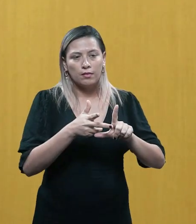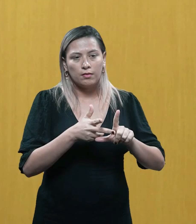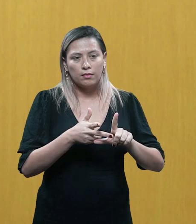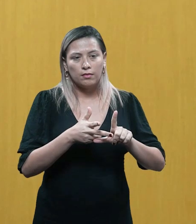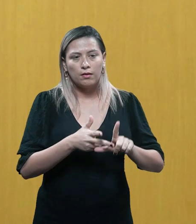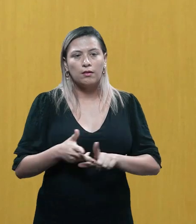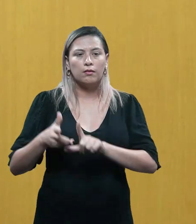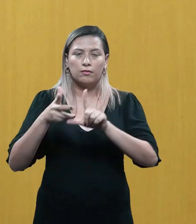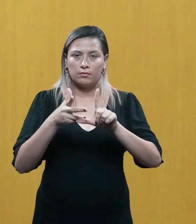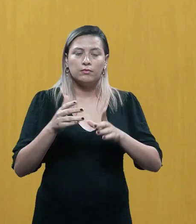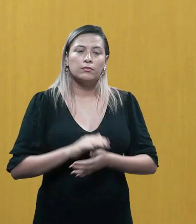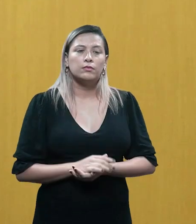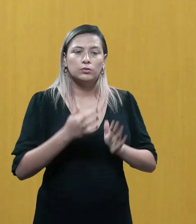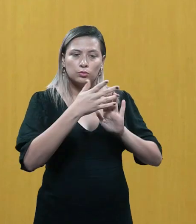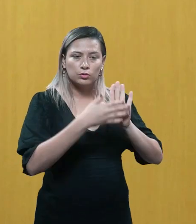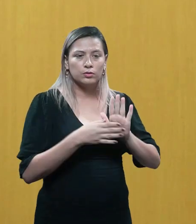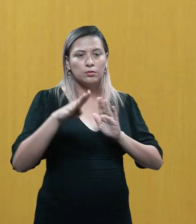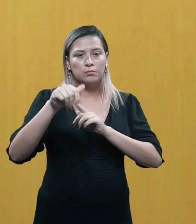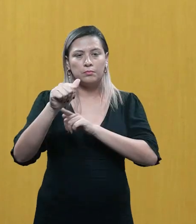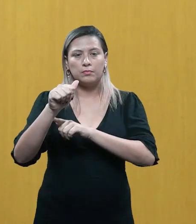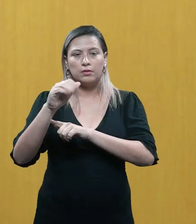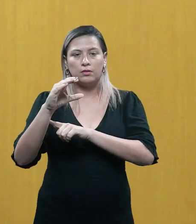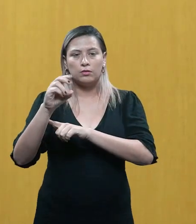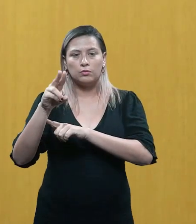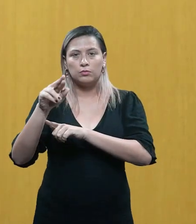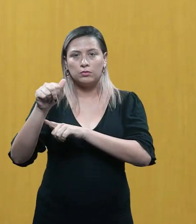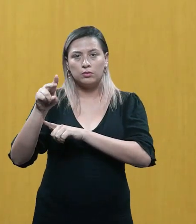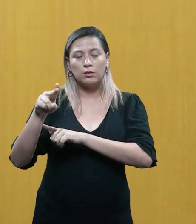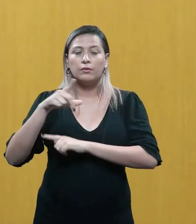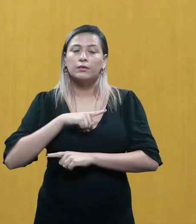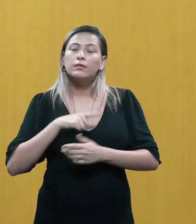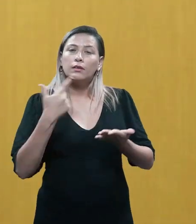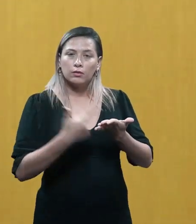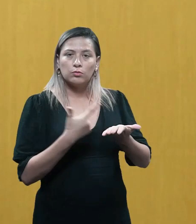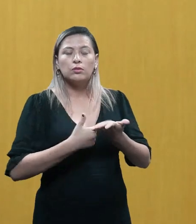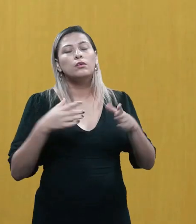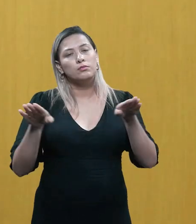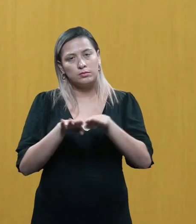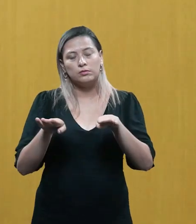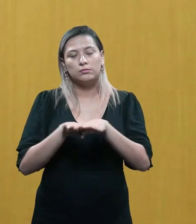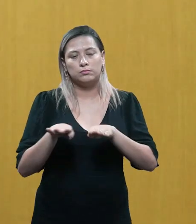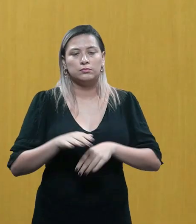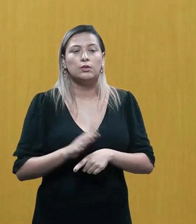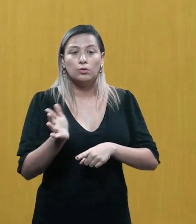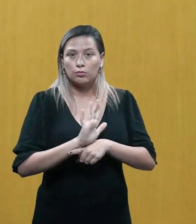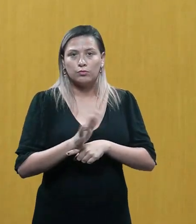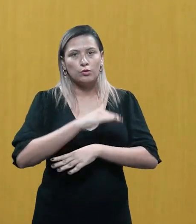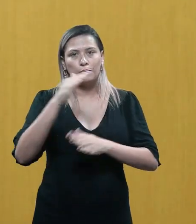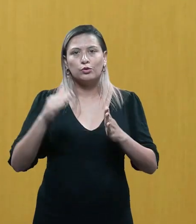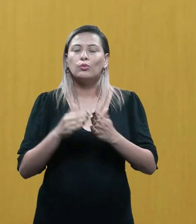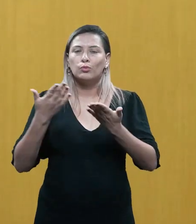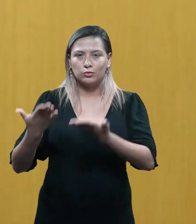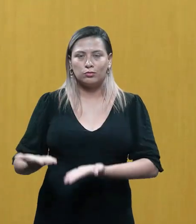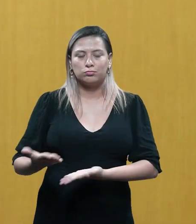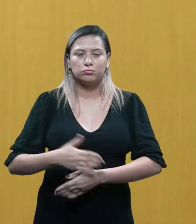algumas lives, eu tenho aqui uma live sobre o roteiro de Bacurau, que você pode também encontrar aqui nesse livro.